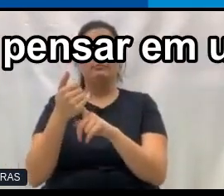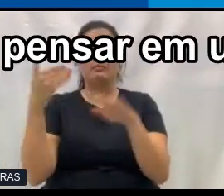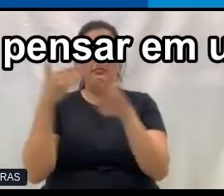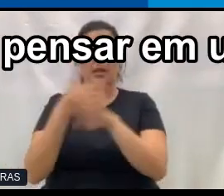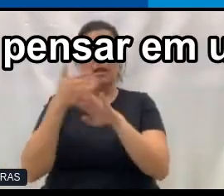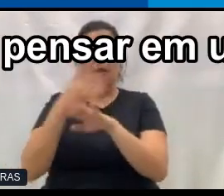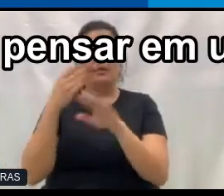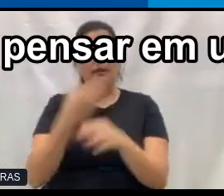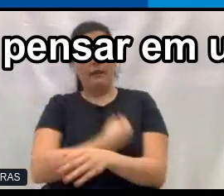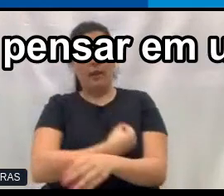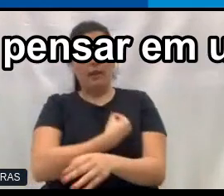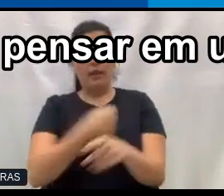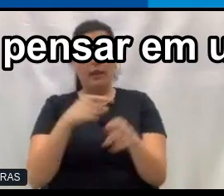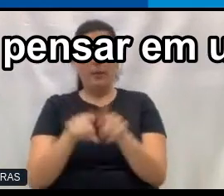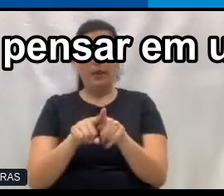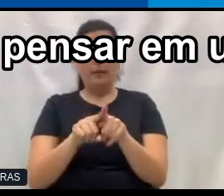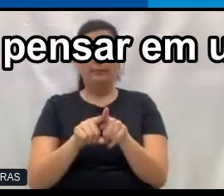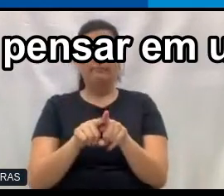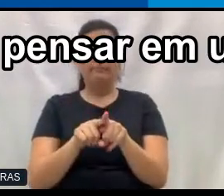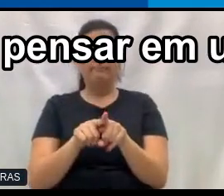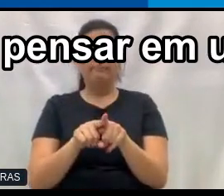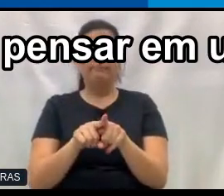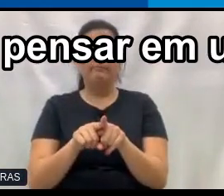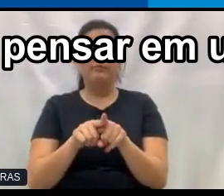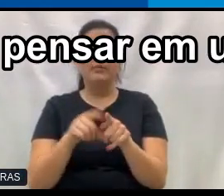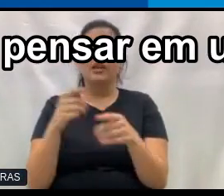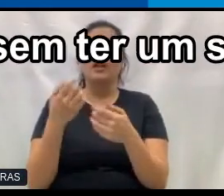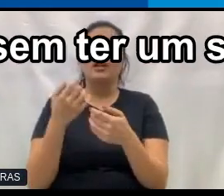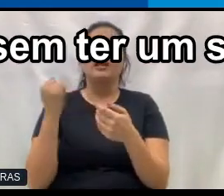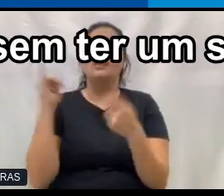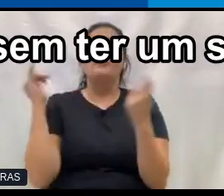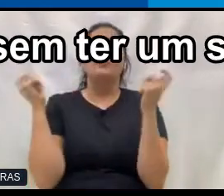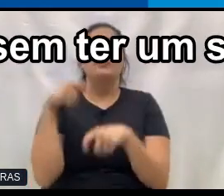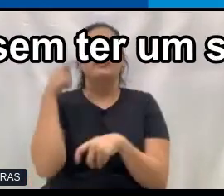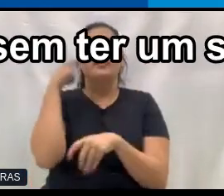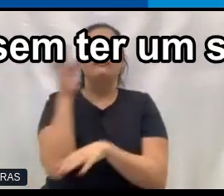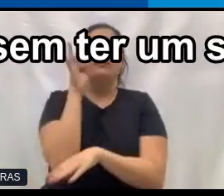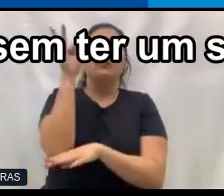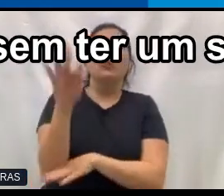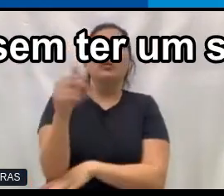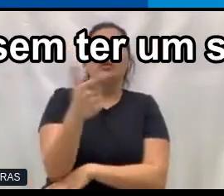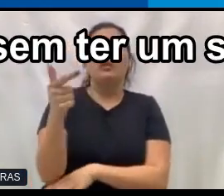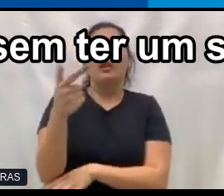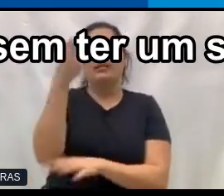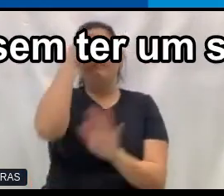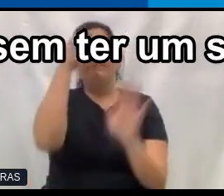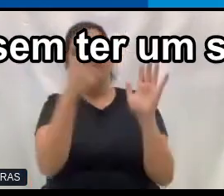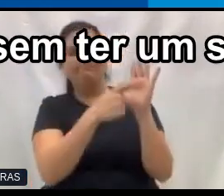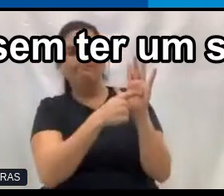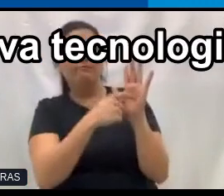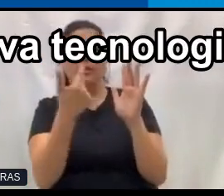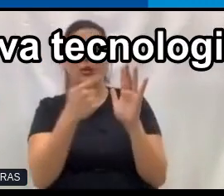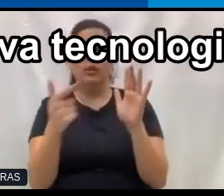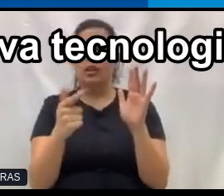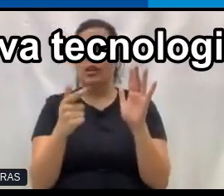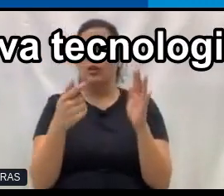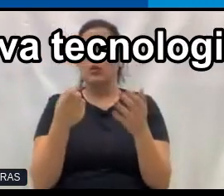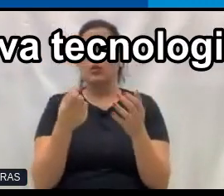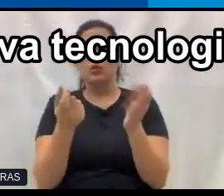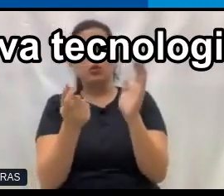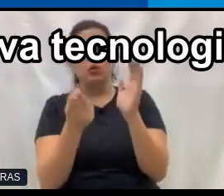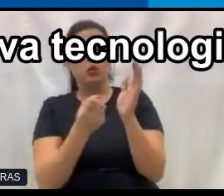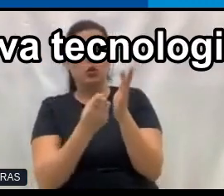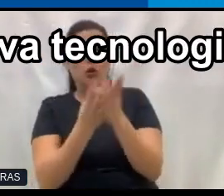É muito impossível a gente pensar num futuro sem inteligência artificial, sem ter um software, sem ter